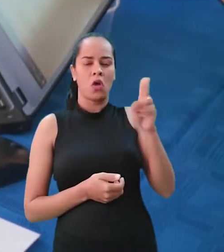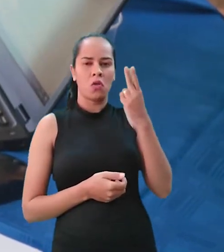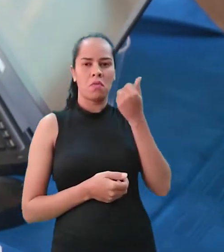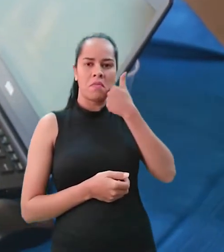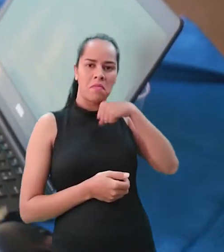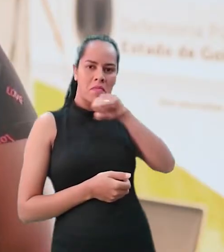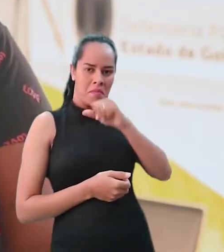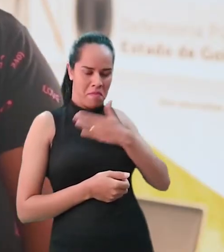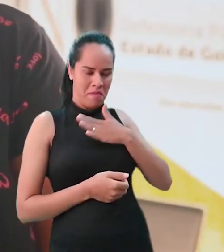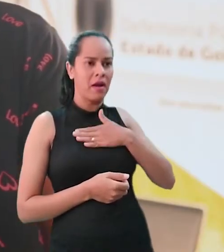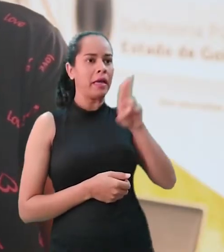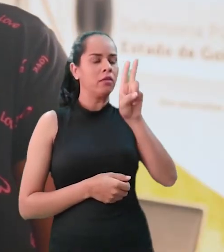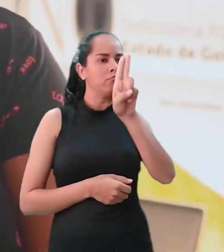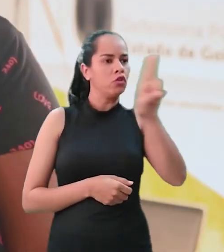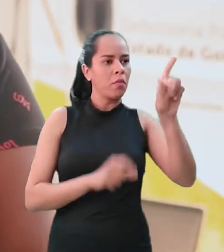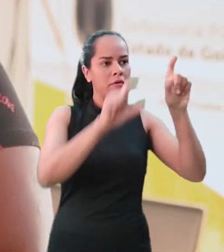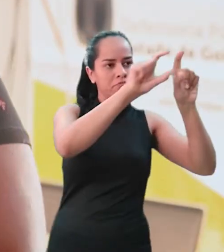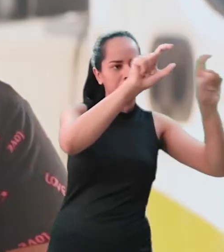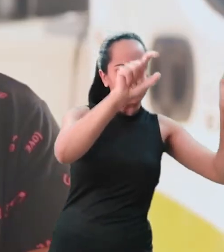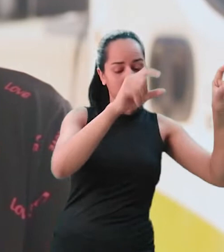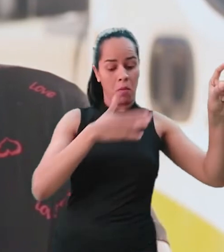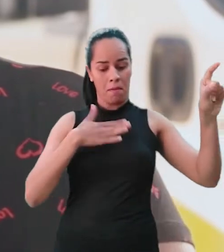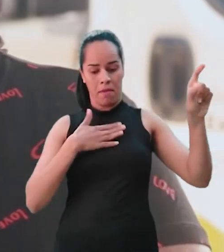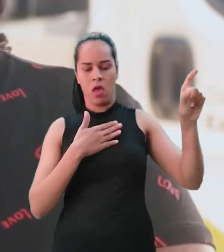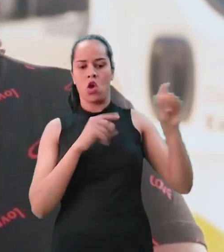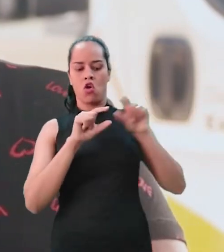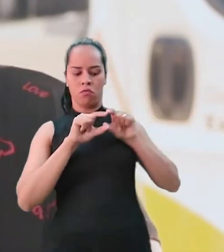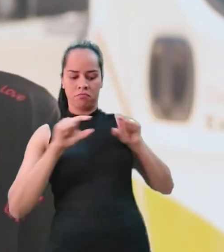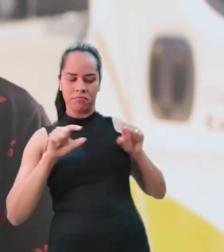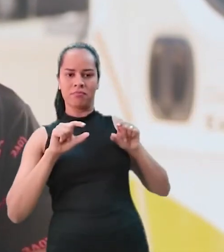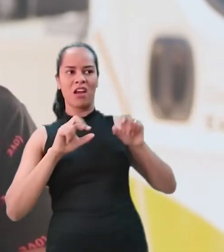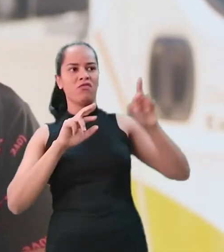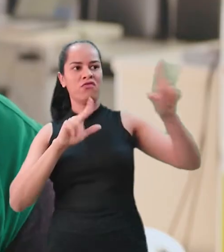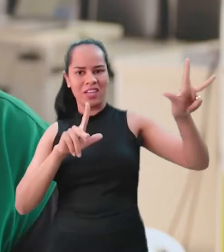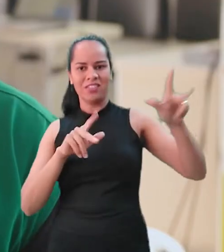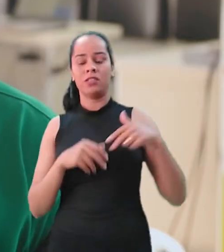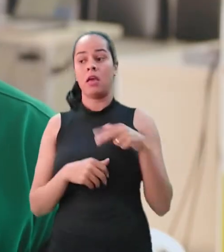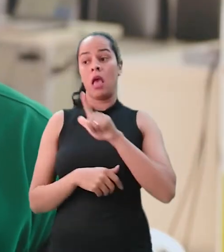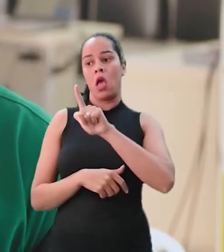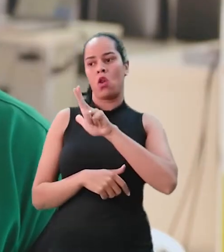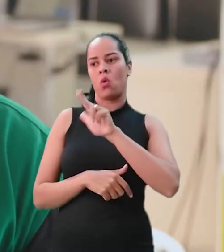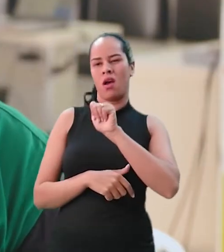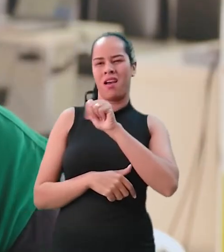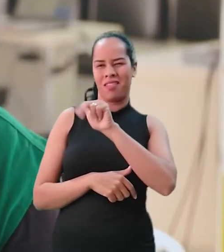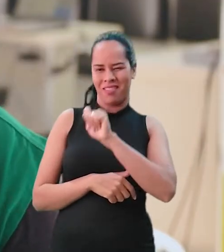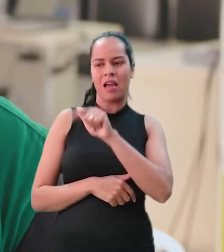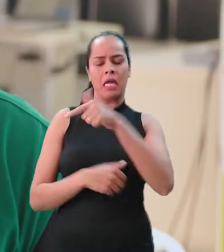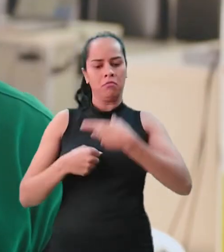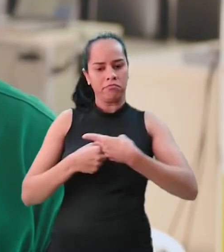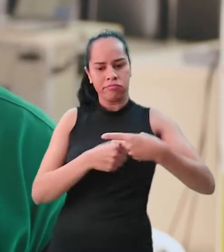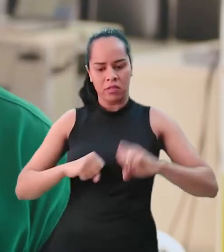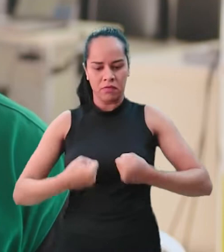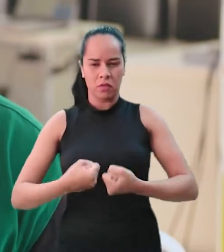O nome da minha mãe é Marcolina Xavier Pissarra e o meu nome é Luana Godinho Reis. A Luana procurou o atendimento à Defensoria Pública